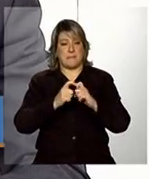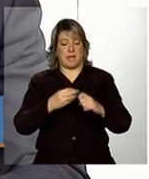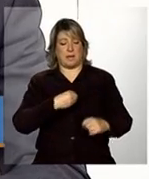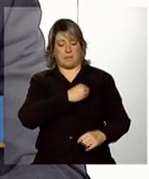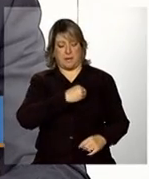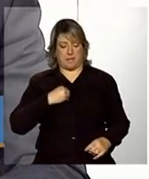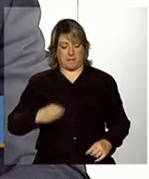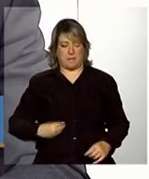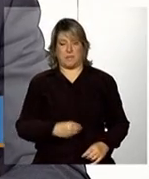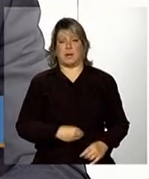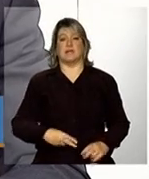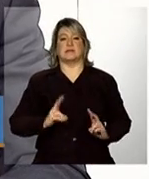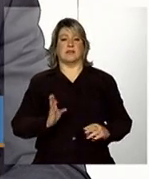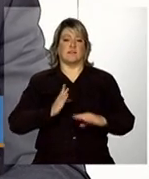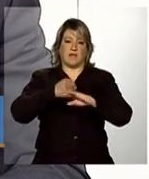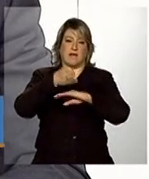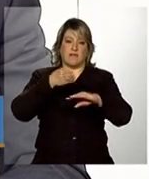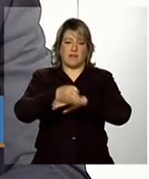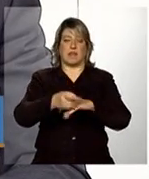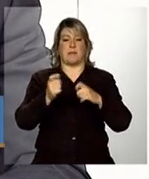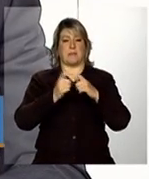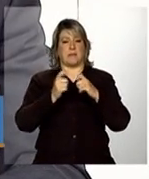-natal na rede de saúde pública.